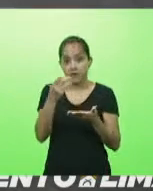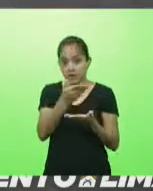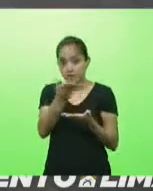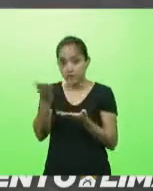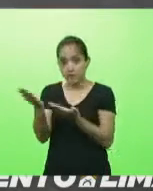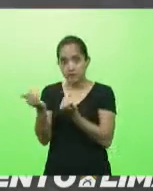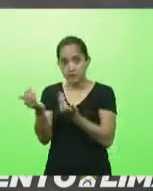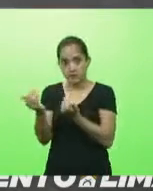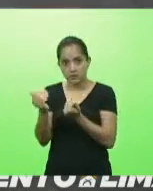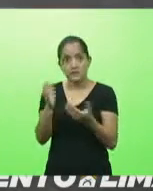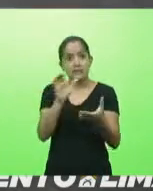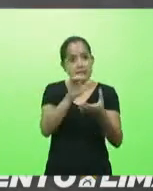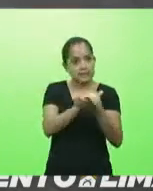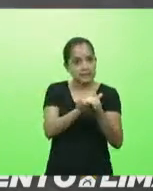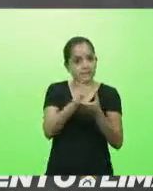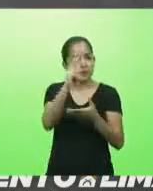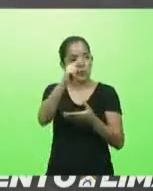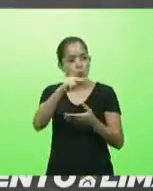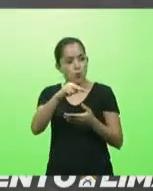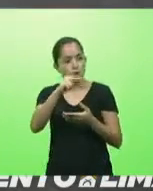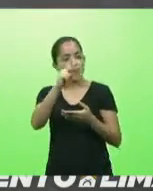se case com alguém que te olha assim.